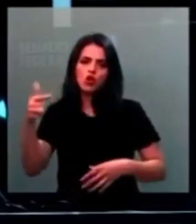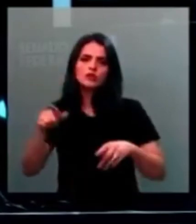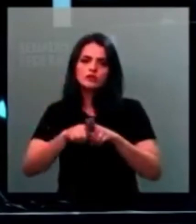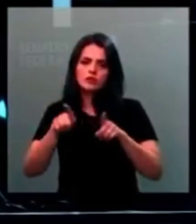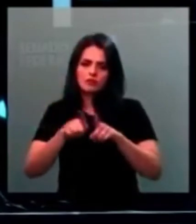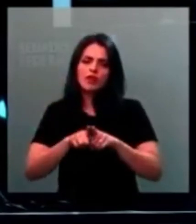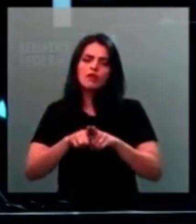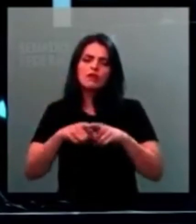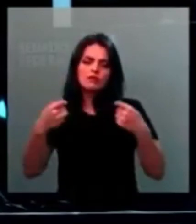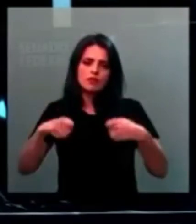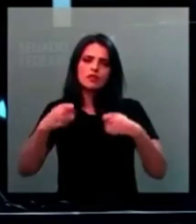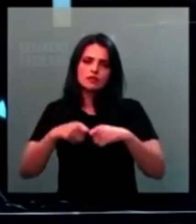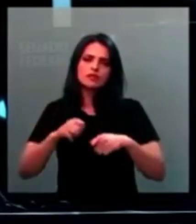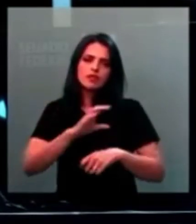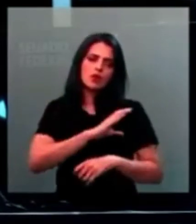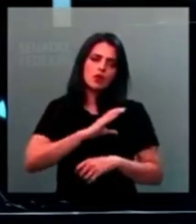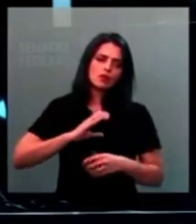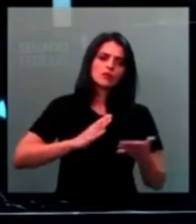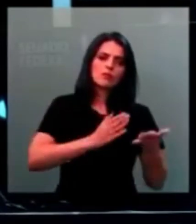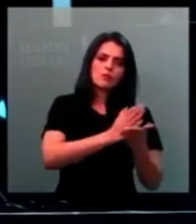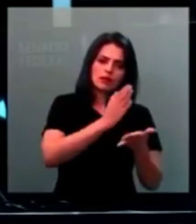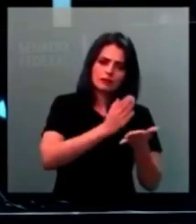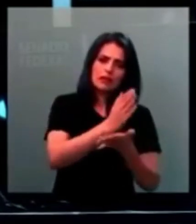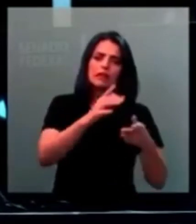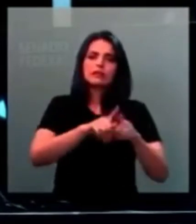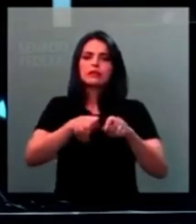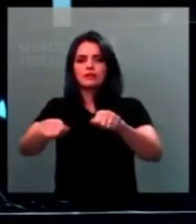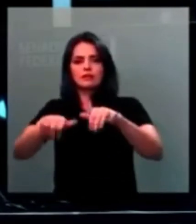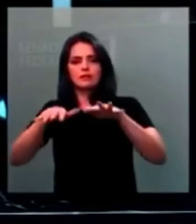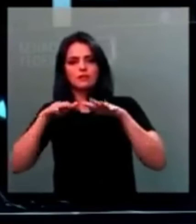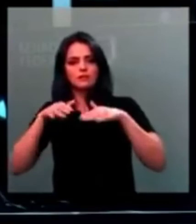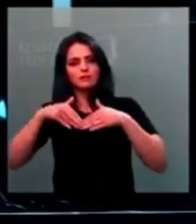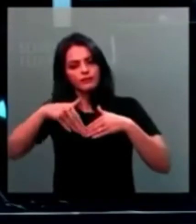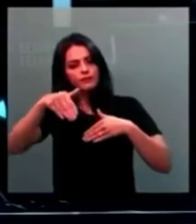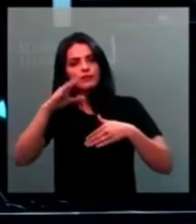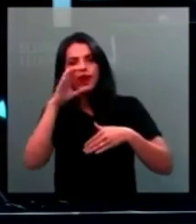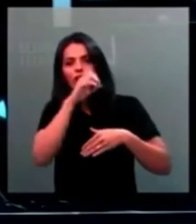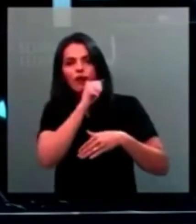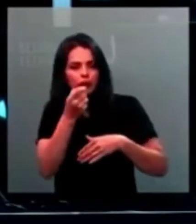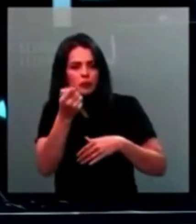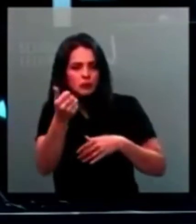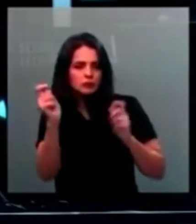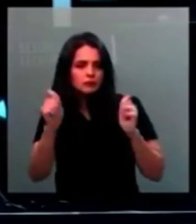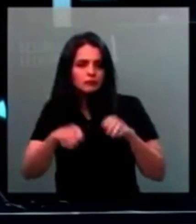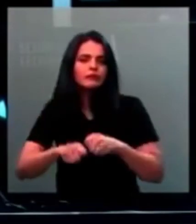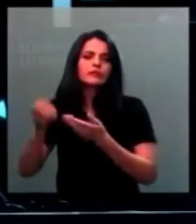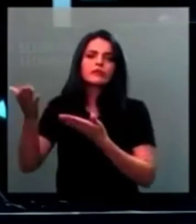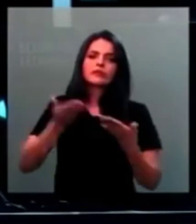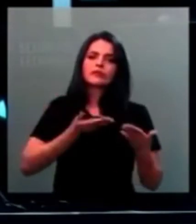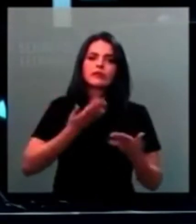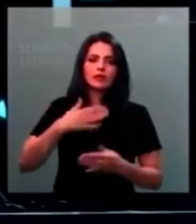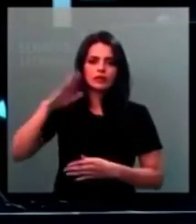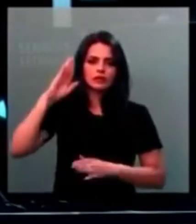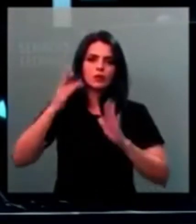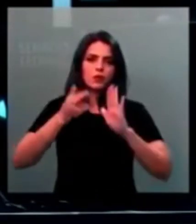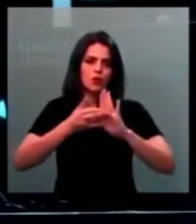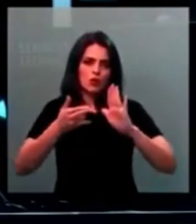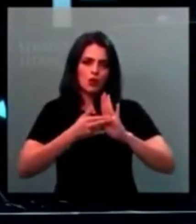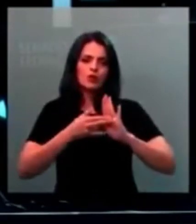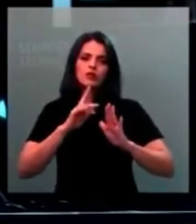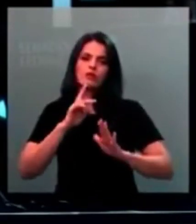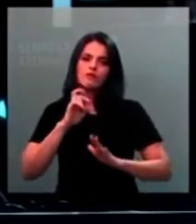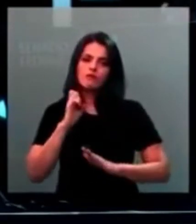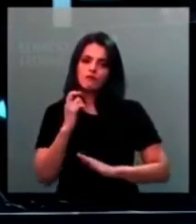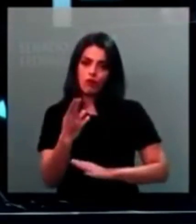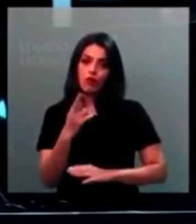oportunizadas às comissões e ao plenário do Senado Federal o mais brevemente possível. Mas recolho a questão de ordem de vossa excelência e vou